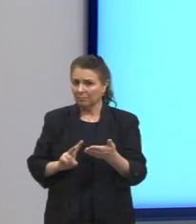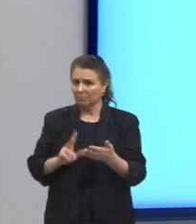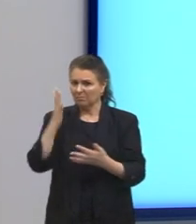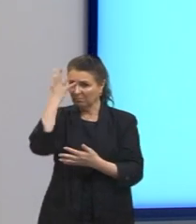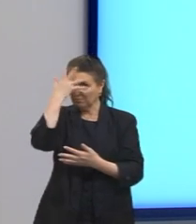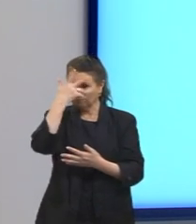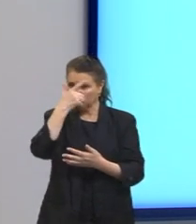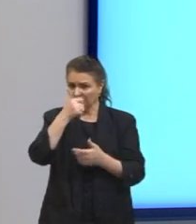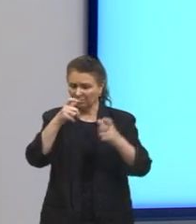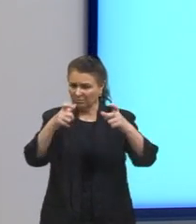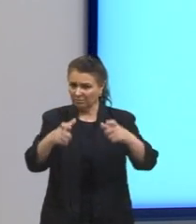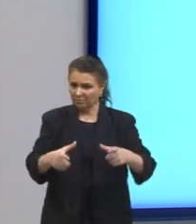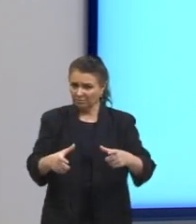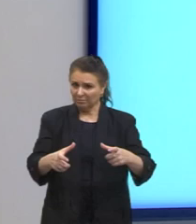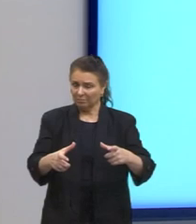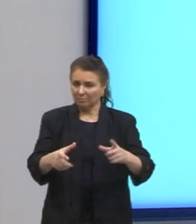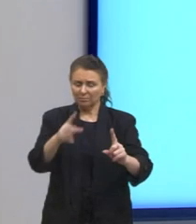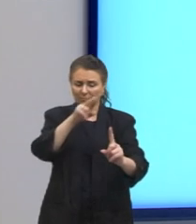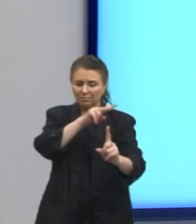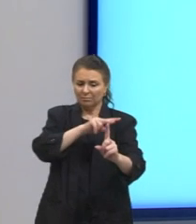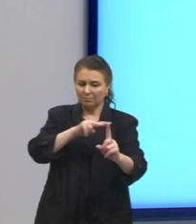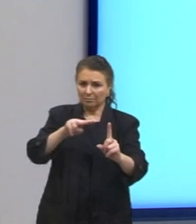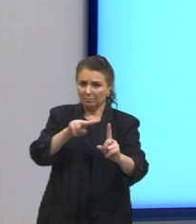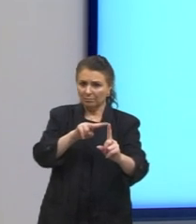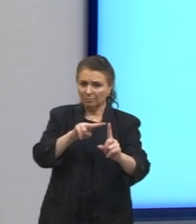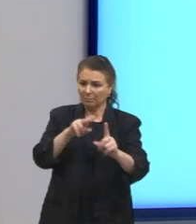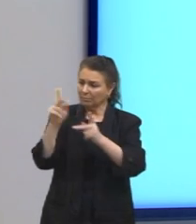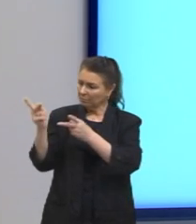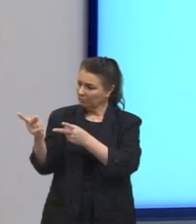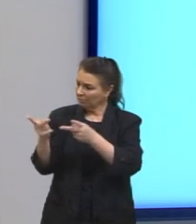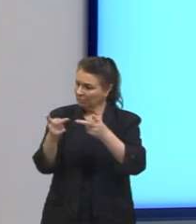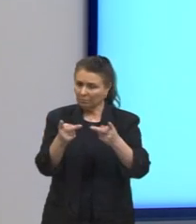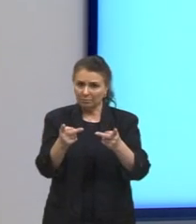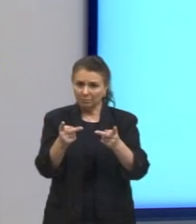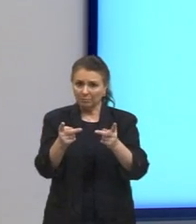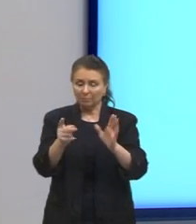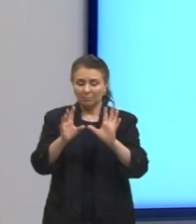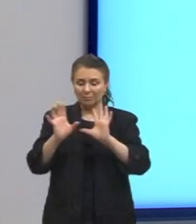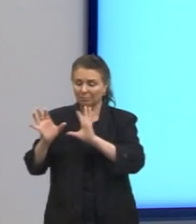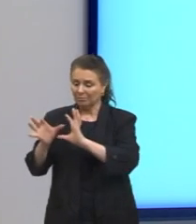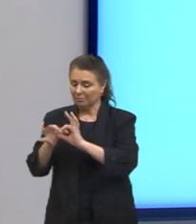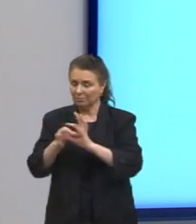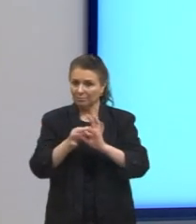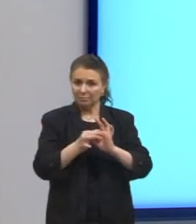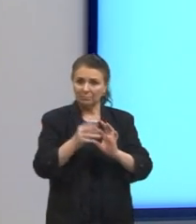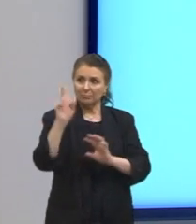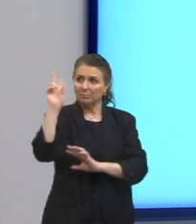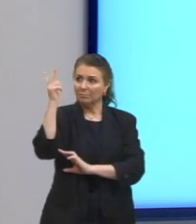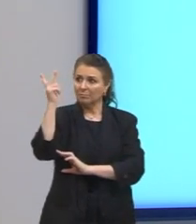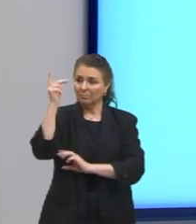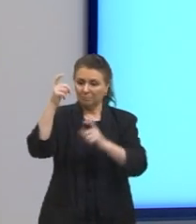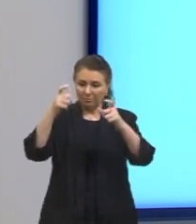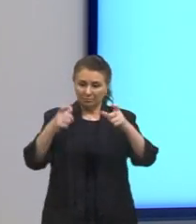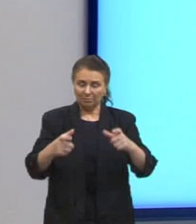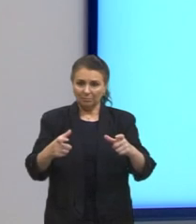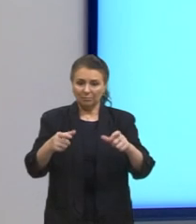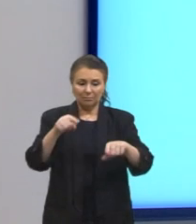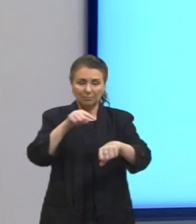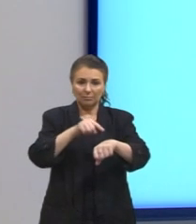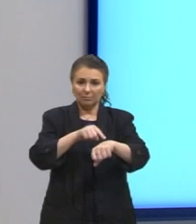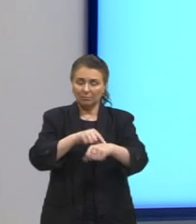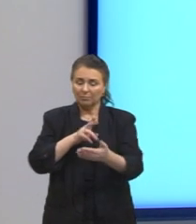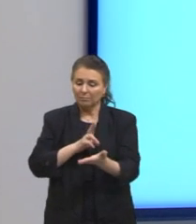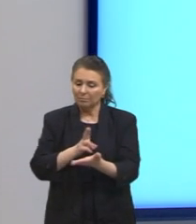local? Da perspectiva do visitante? Do contexto histórico do local? Do tempo de